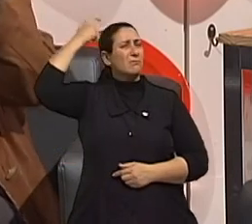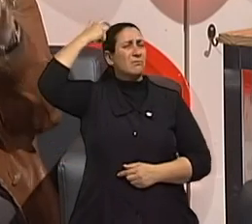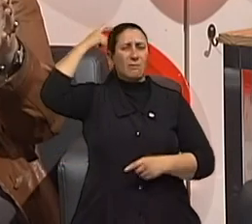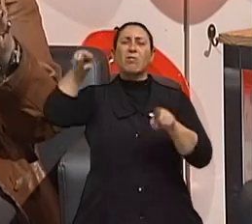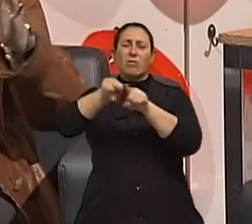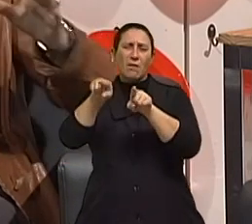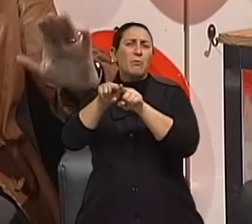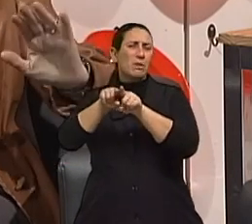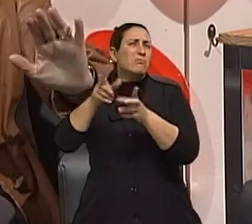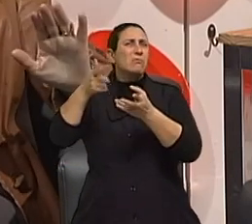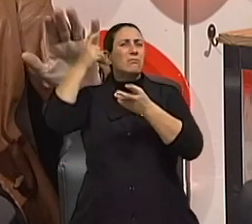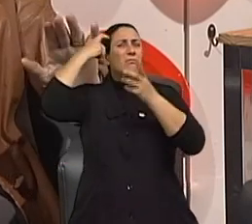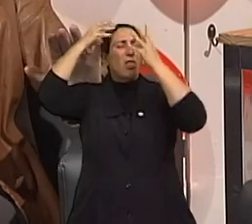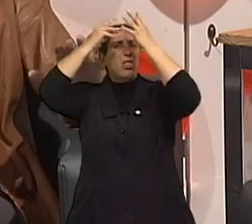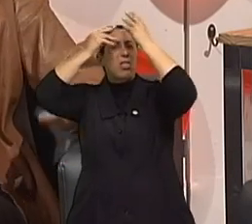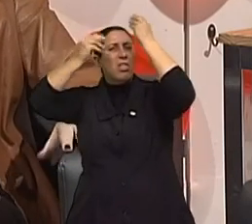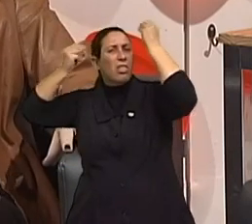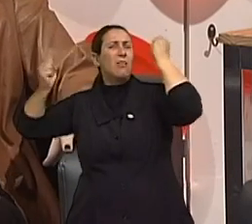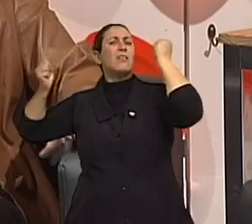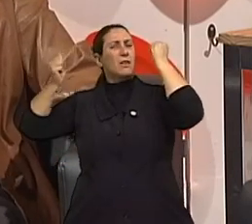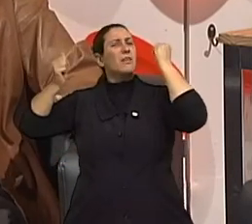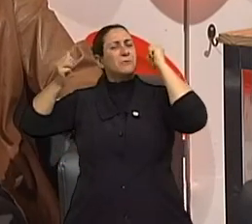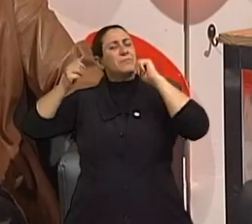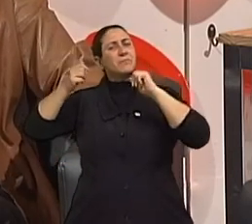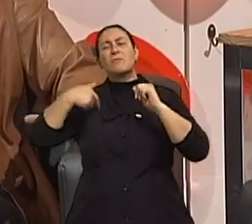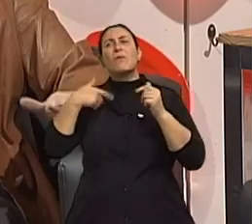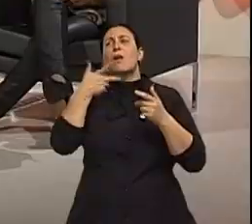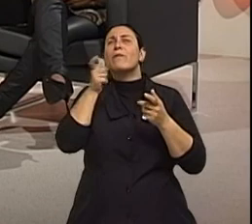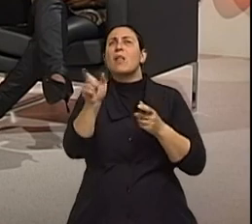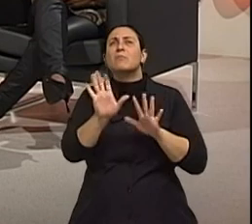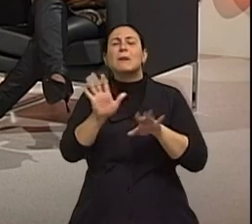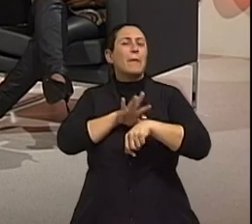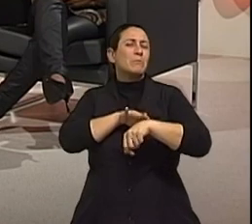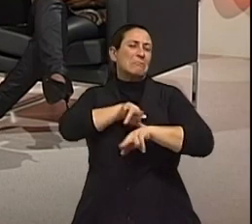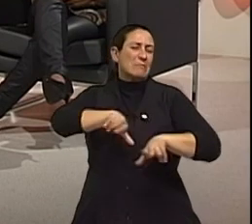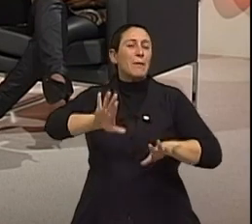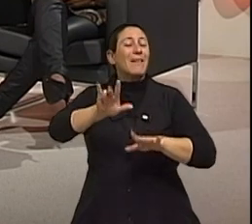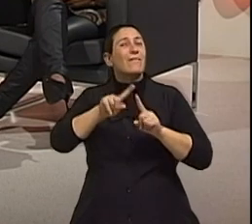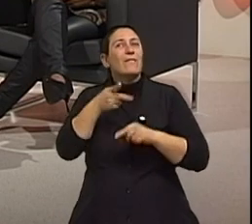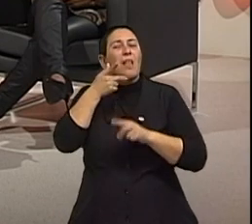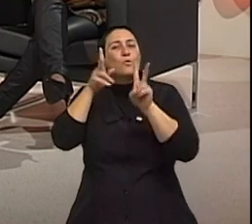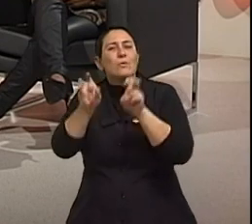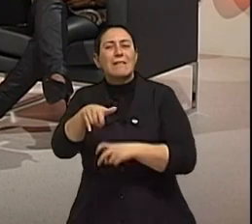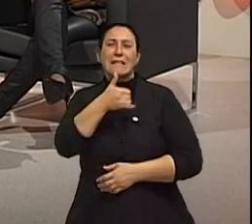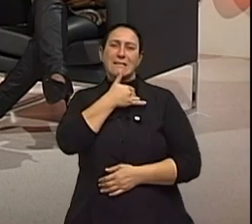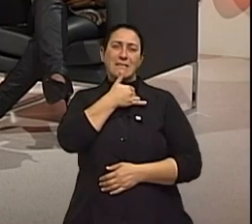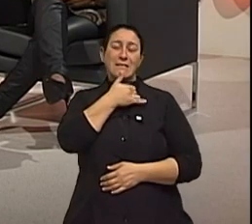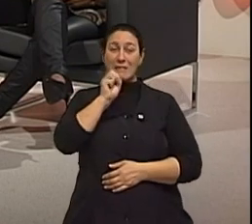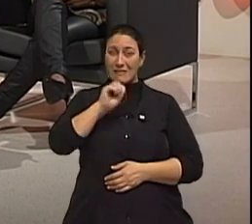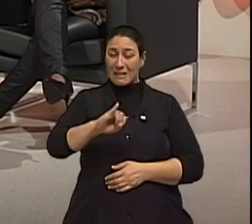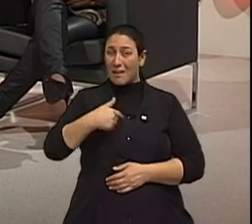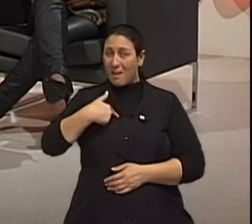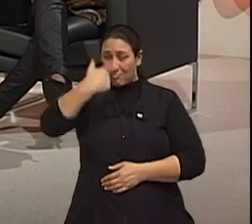pela tristeza, nem quero usar o termo técnico associado à patologia, se eu falar da tristeza, quando a tristeza toma